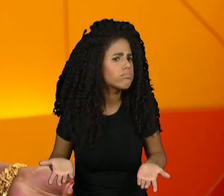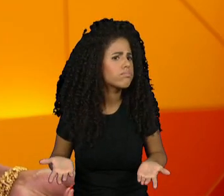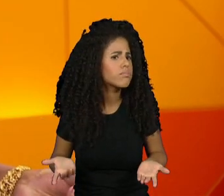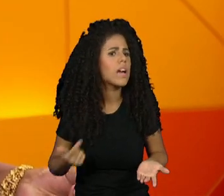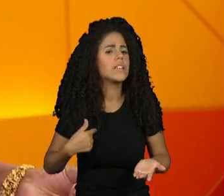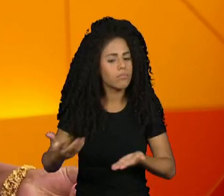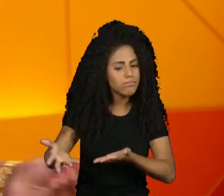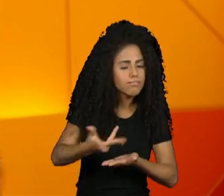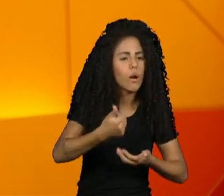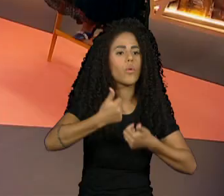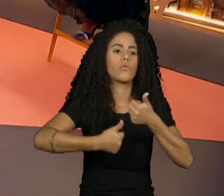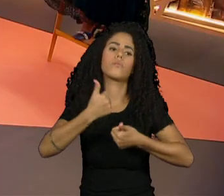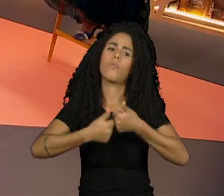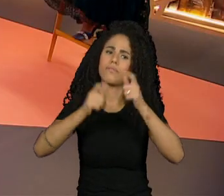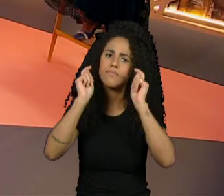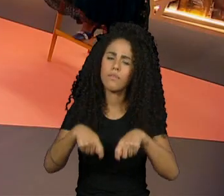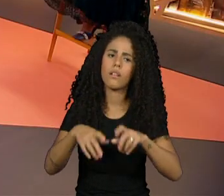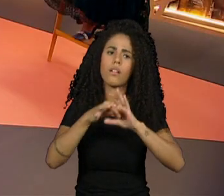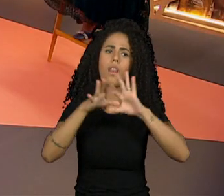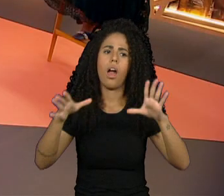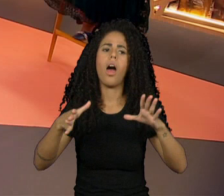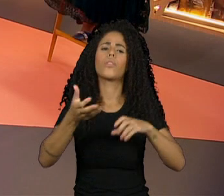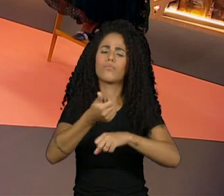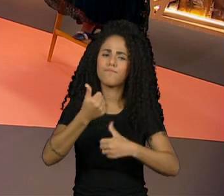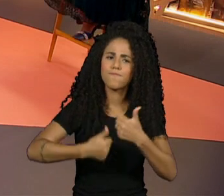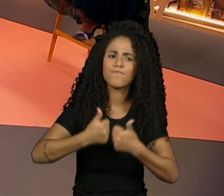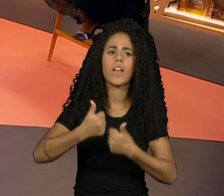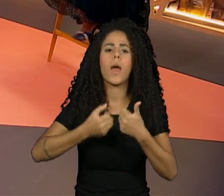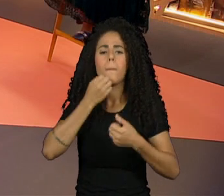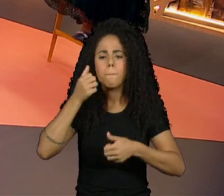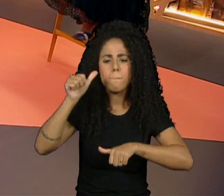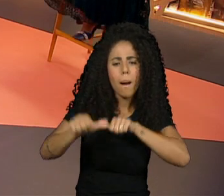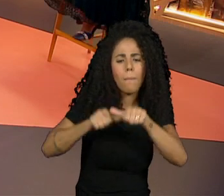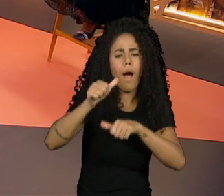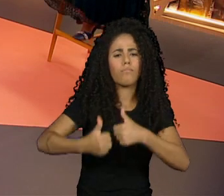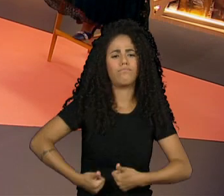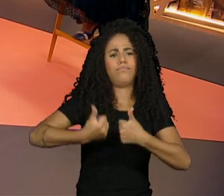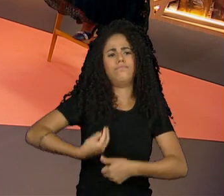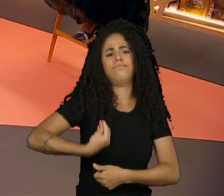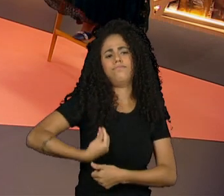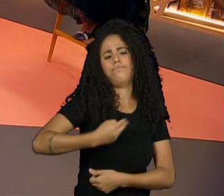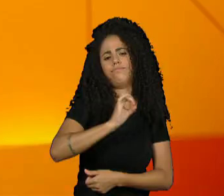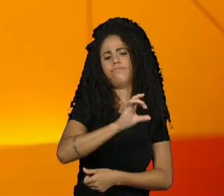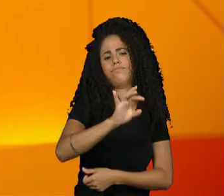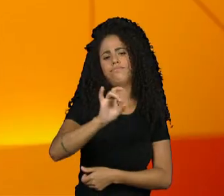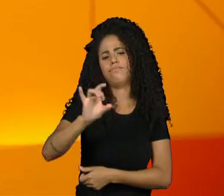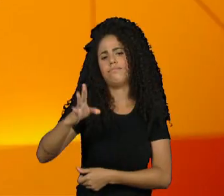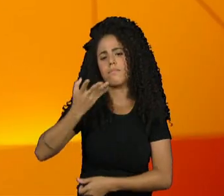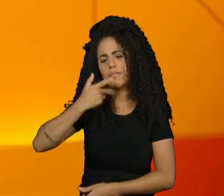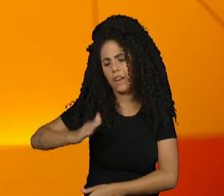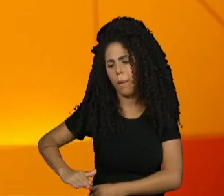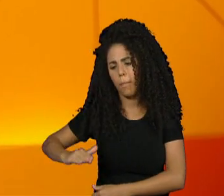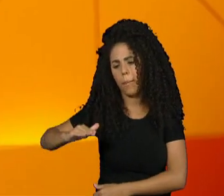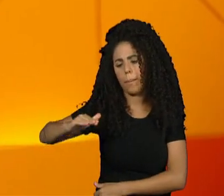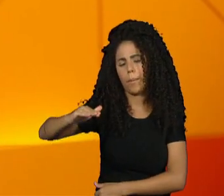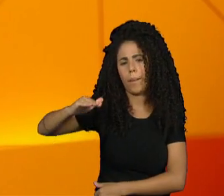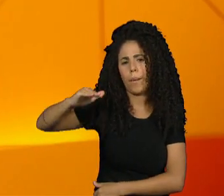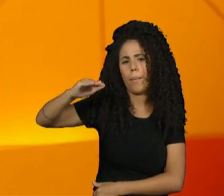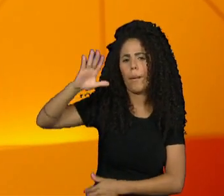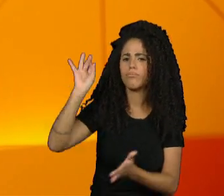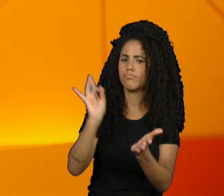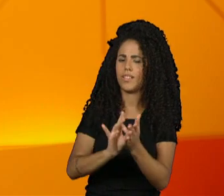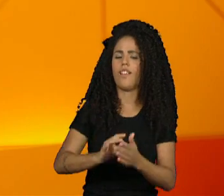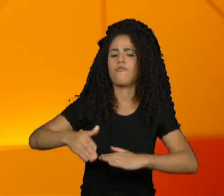acolhedor, né? A gente vê o quanto o esporte transforma vidas, desde a infância. O Estação Livre foi às